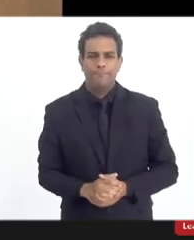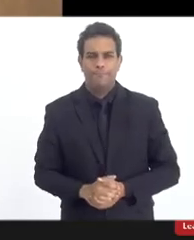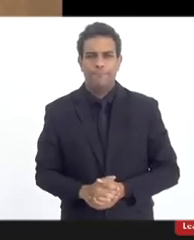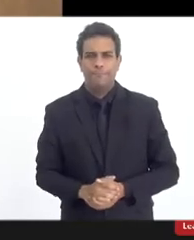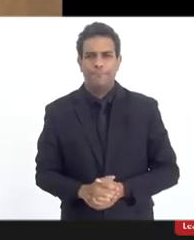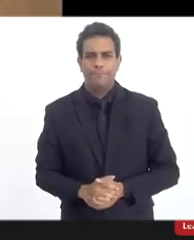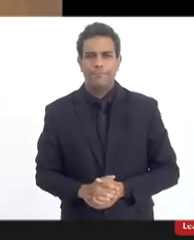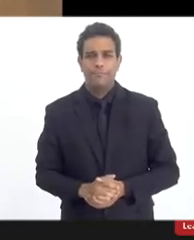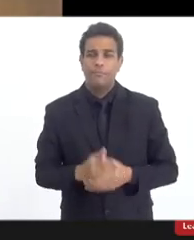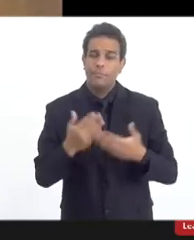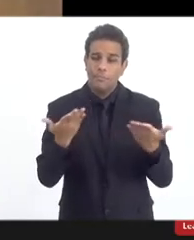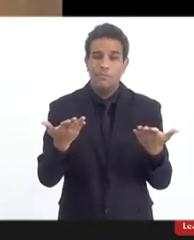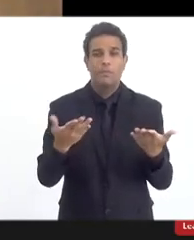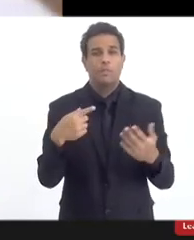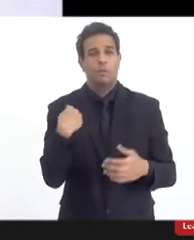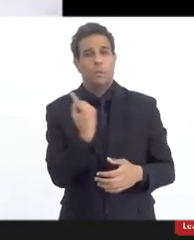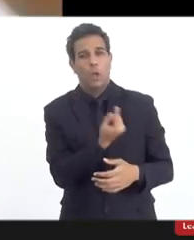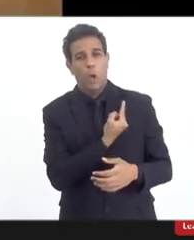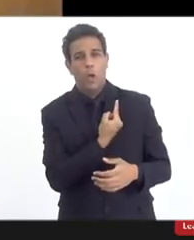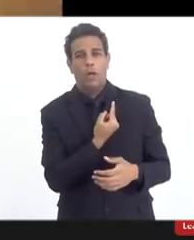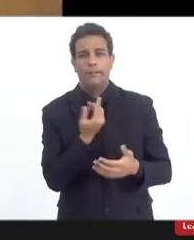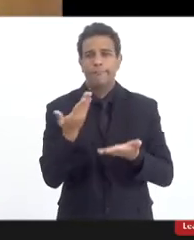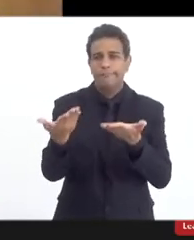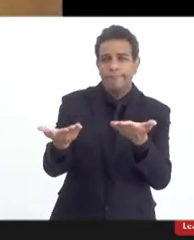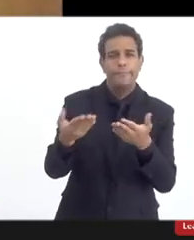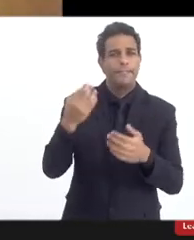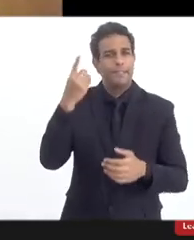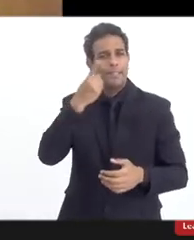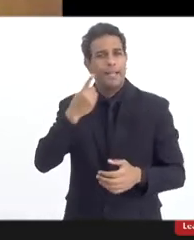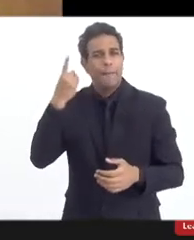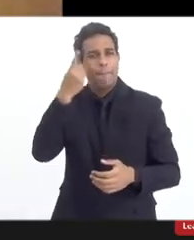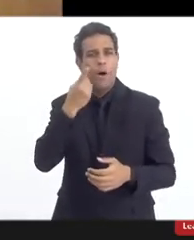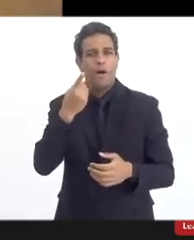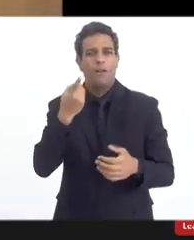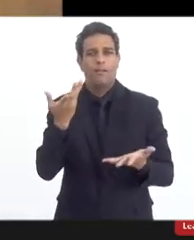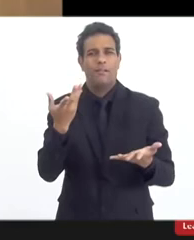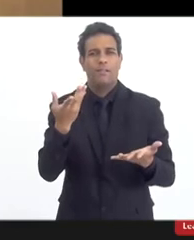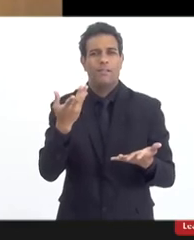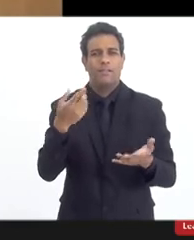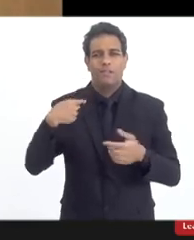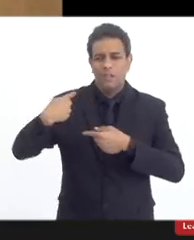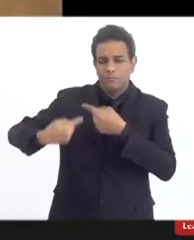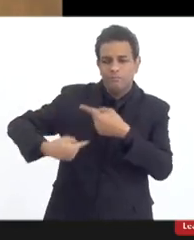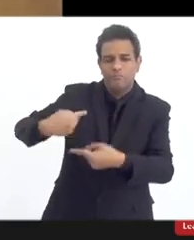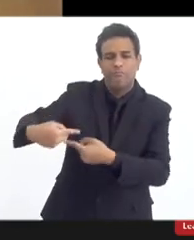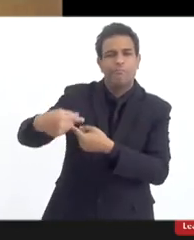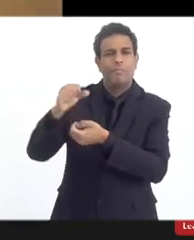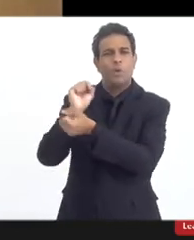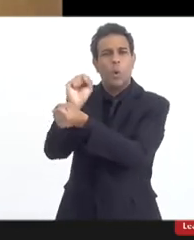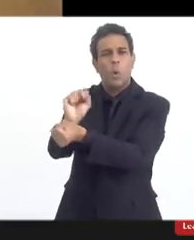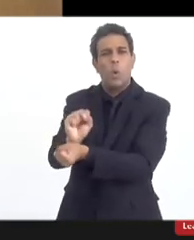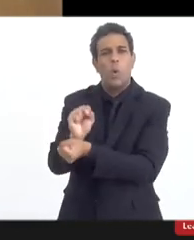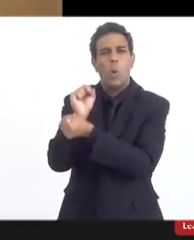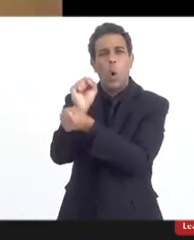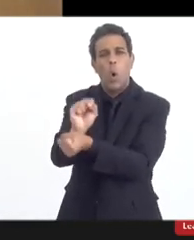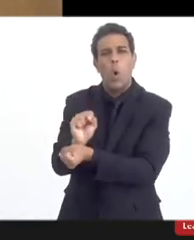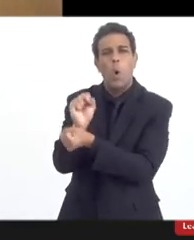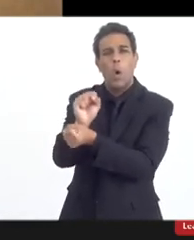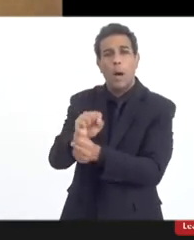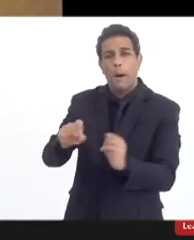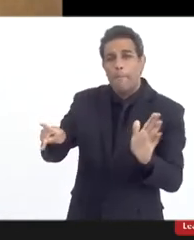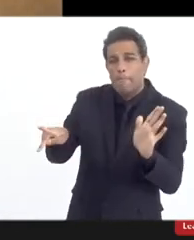é isto, que nós, senhora deputada, não possamos ser escravos dos nossos próprios